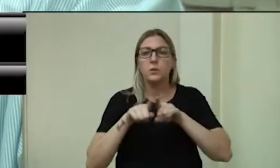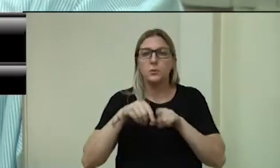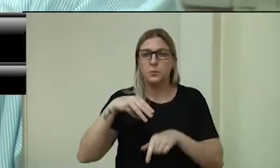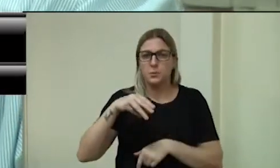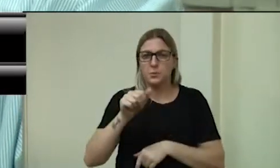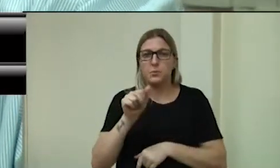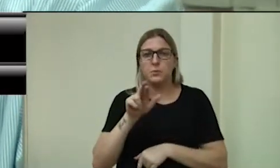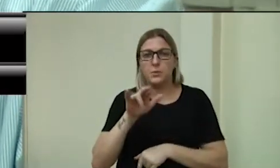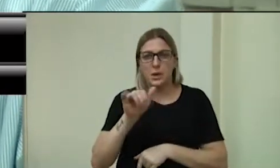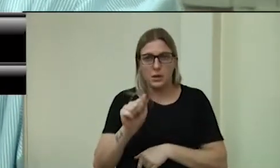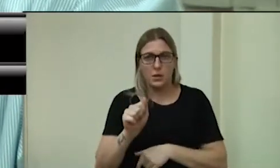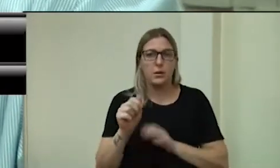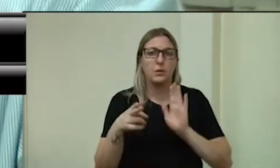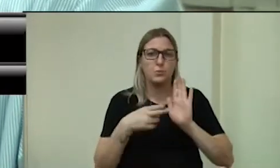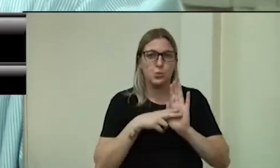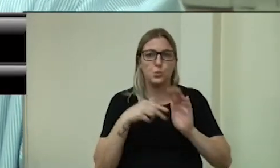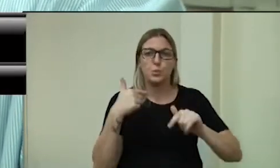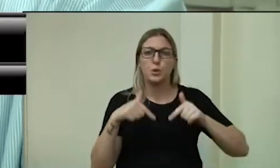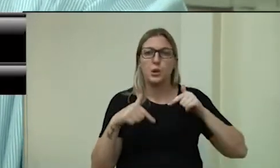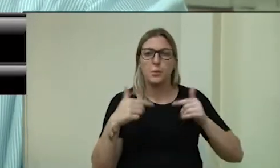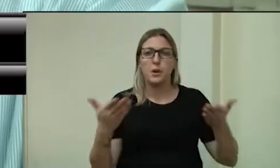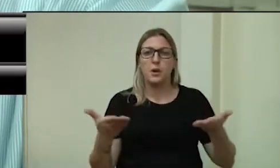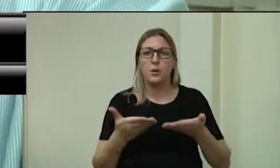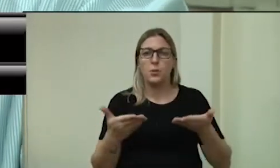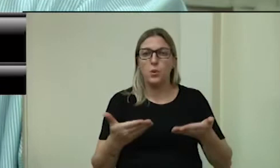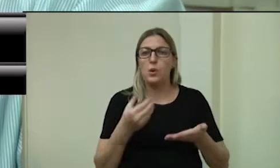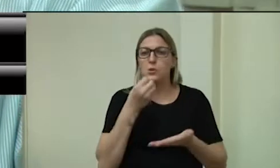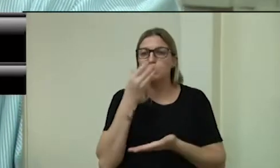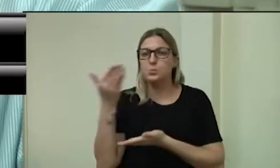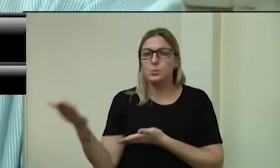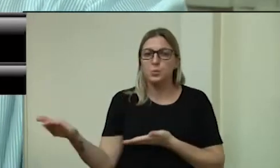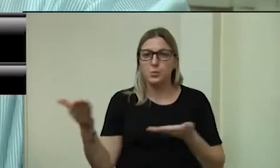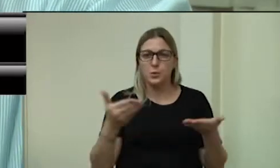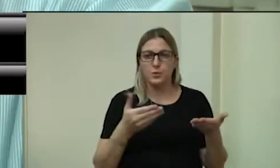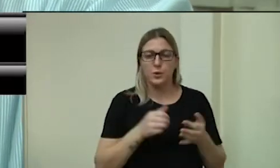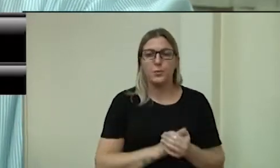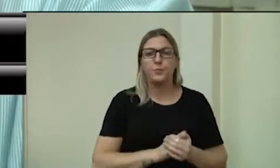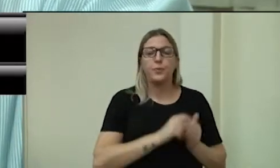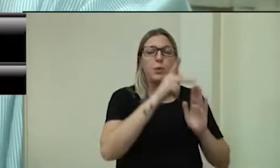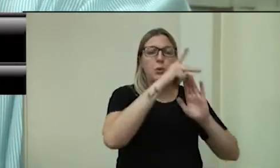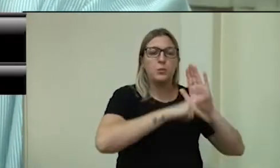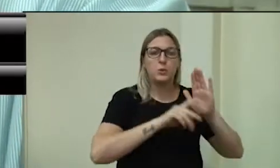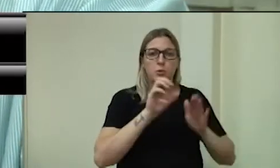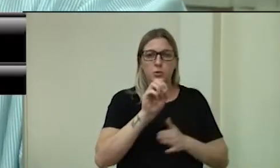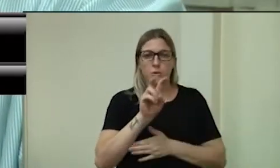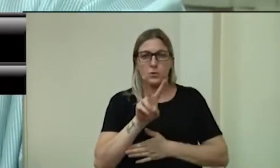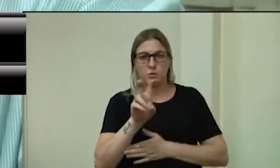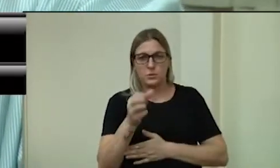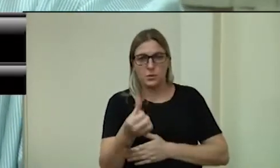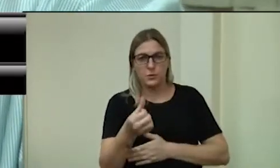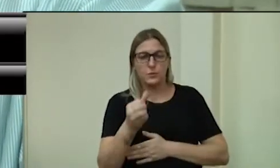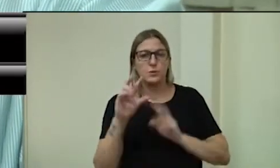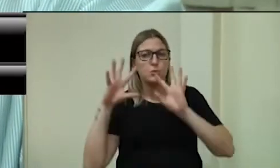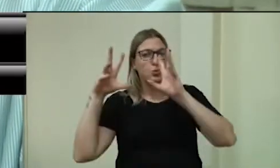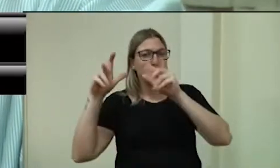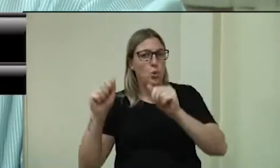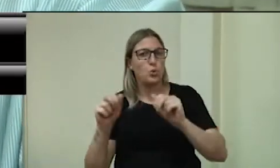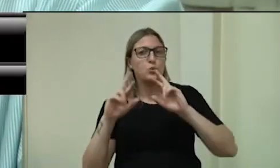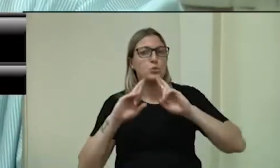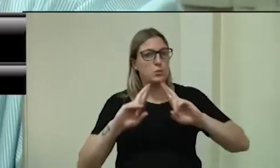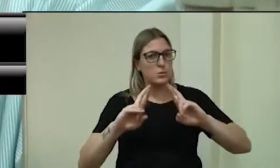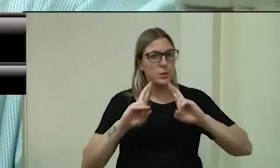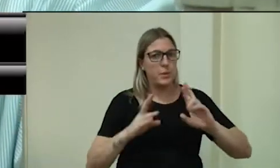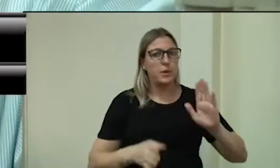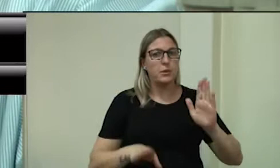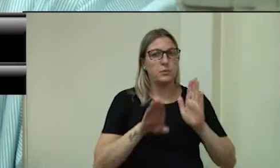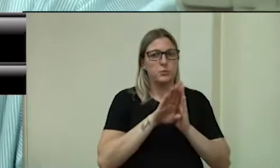seja bem-vinda. Os projetos, o 026, isso aí todo mundo está esperando. E